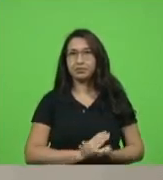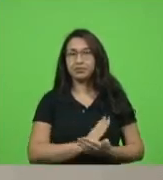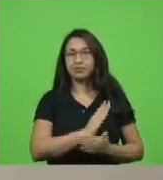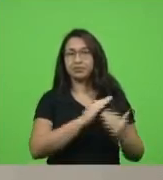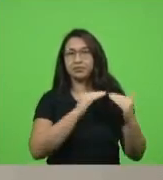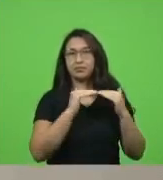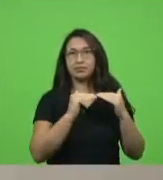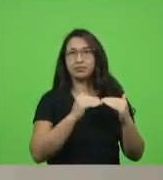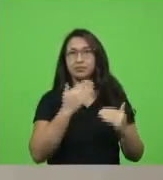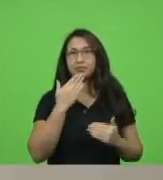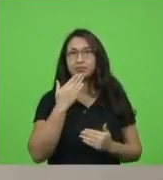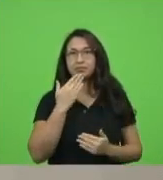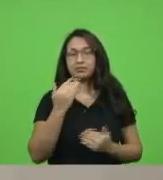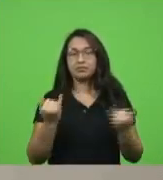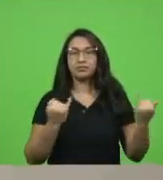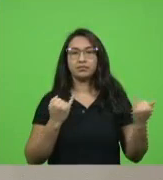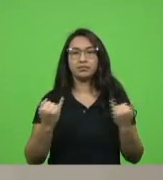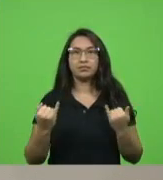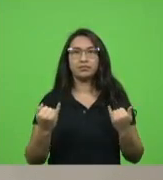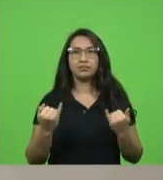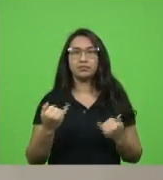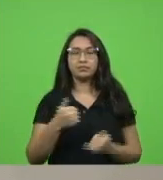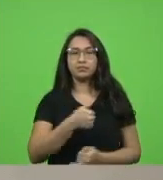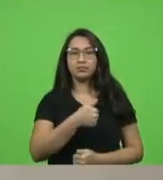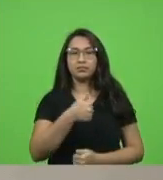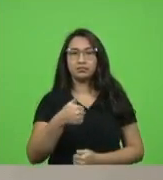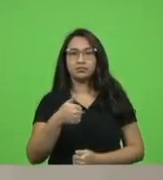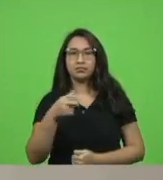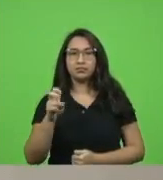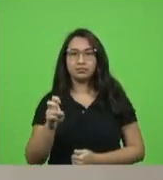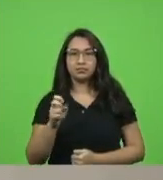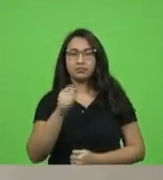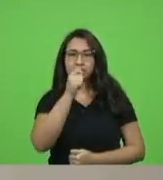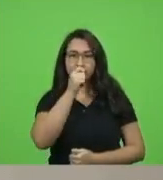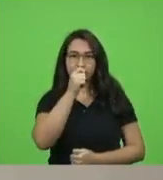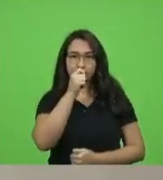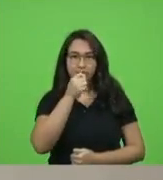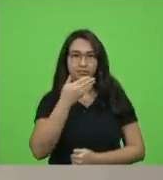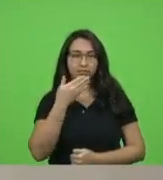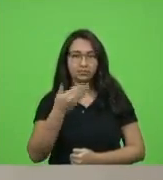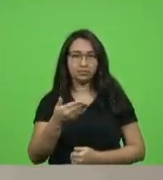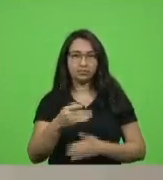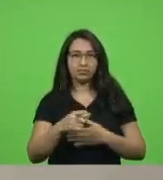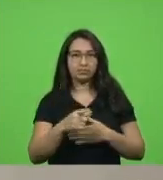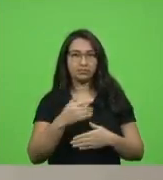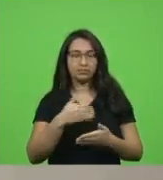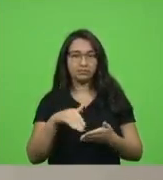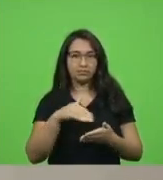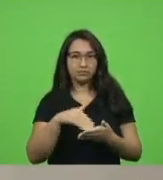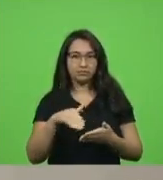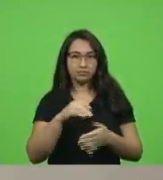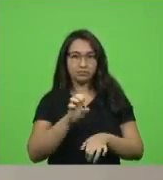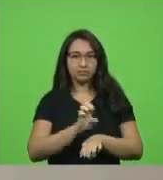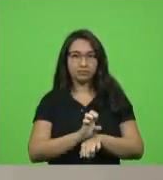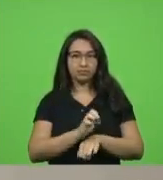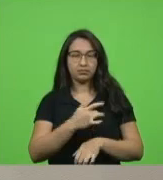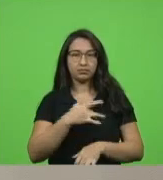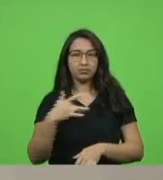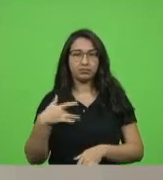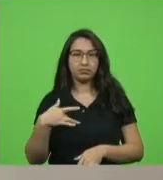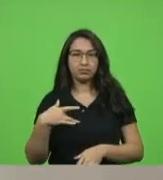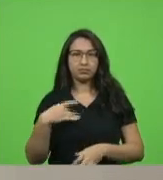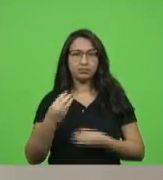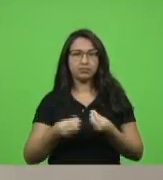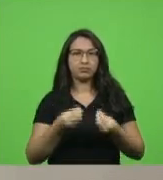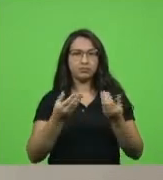unanimidade pedido de informação 115 autor deputado João Amin solicitando ao secretário de Estado da Saúde informações acerca do funcionamento do